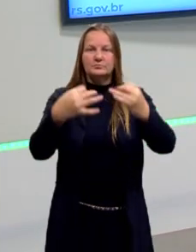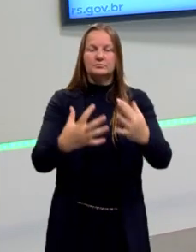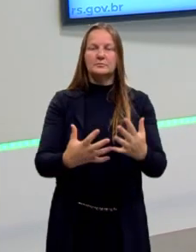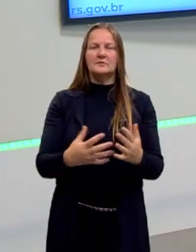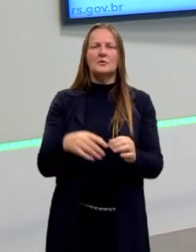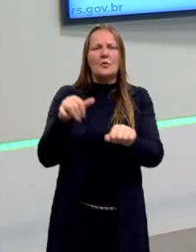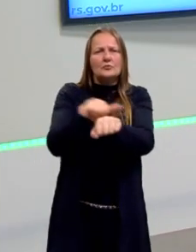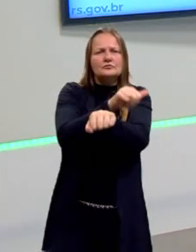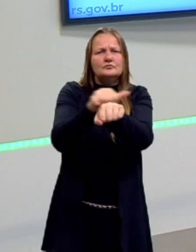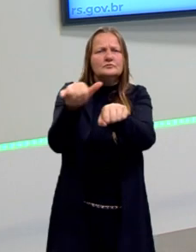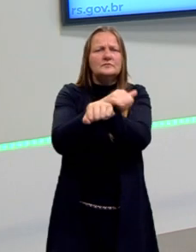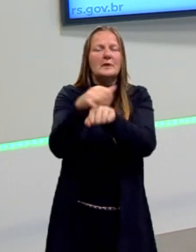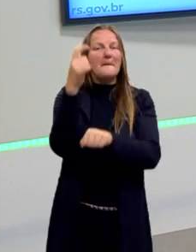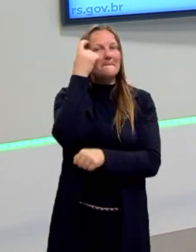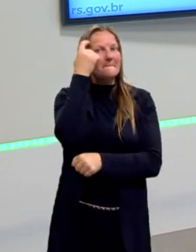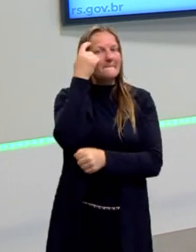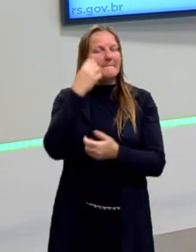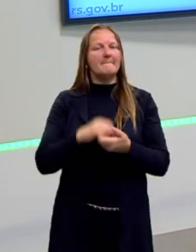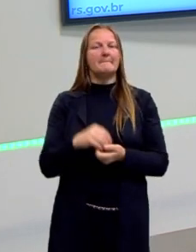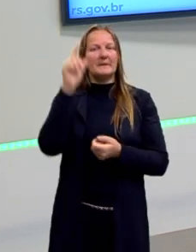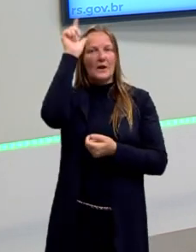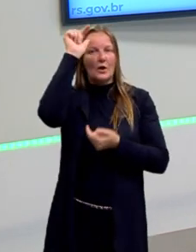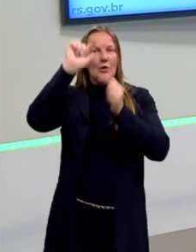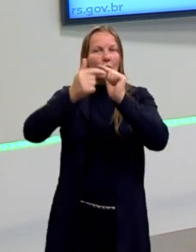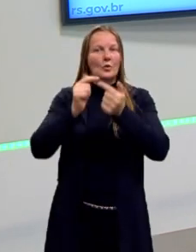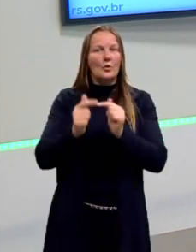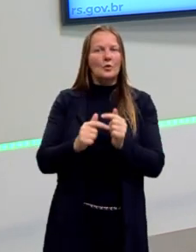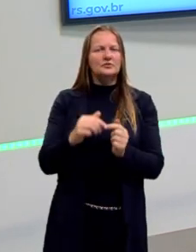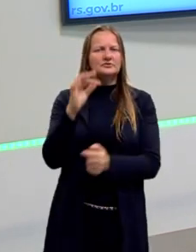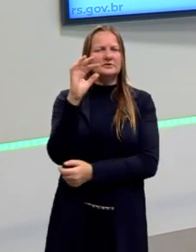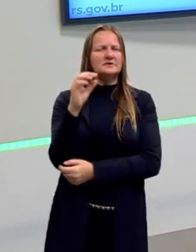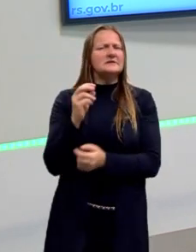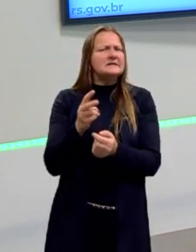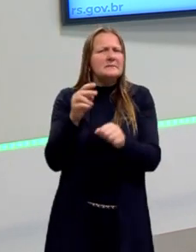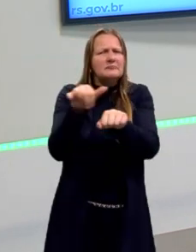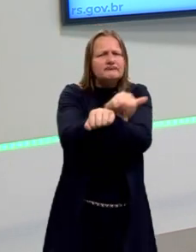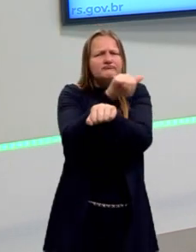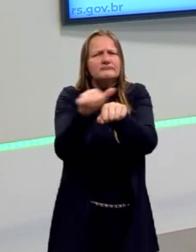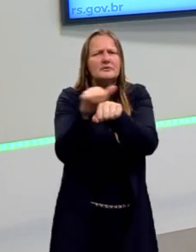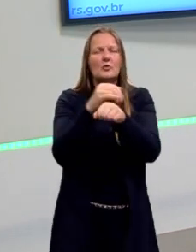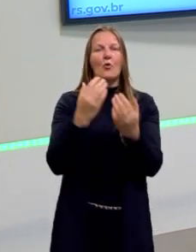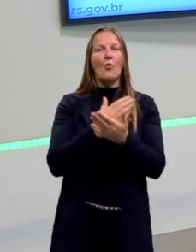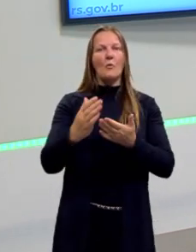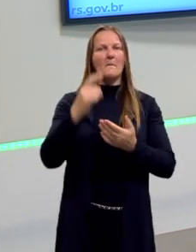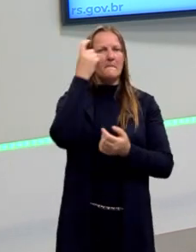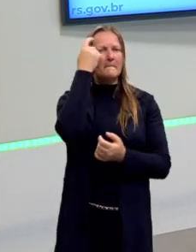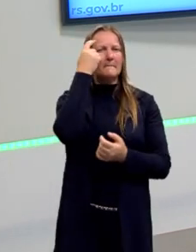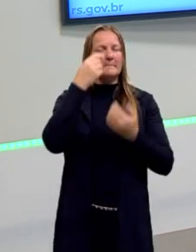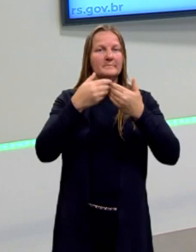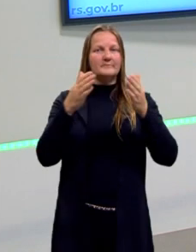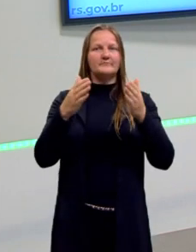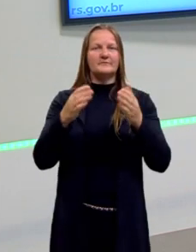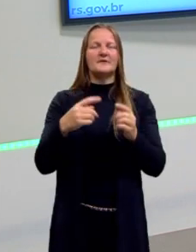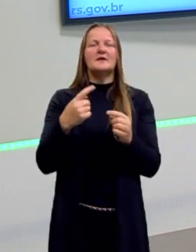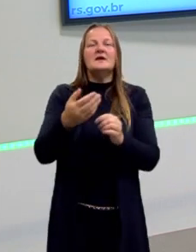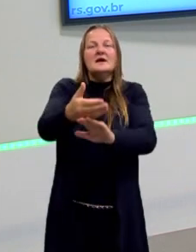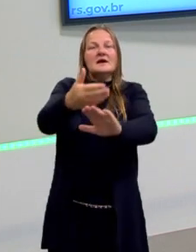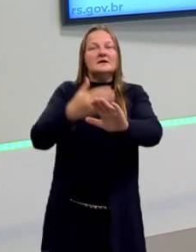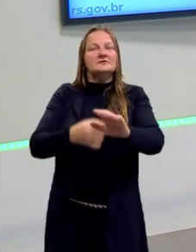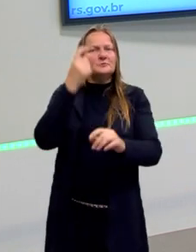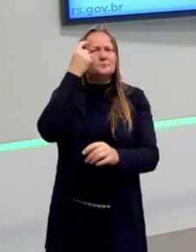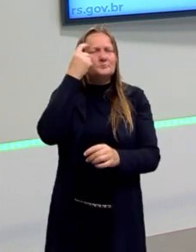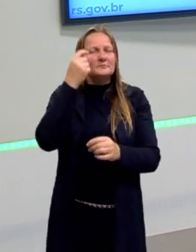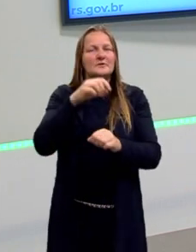essa ferramenta de pensamento. Lembram da lógica como uma ferramenta para pensar. Antes de pensar, o